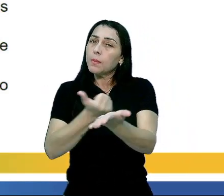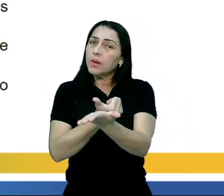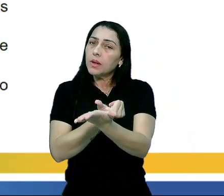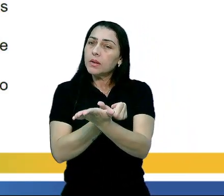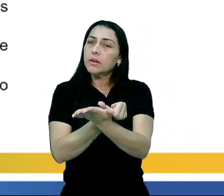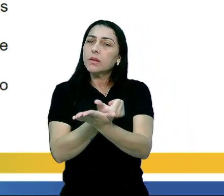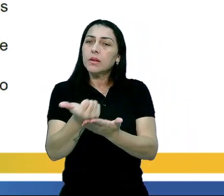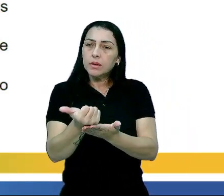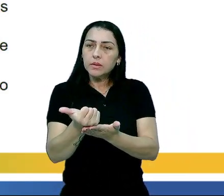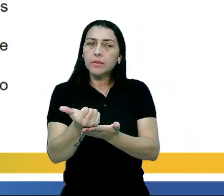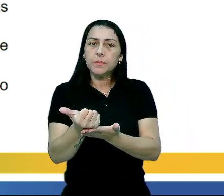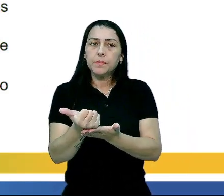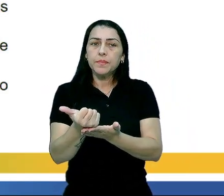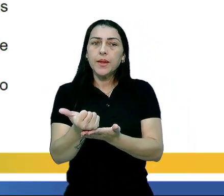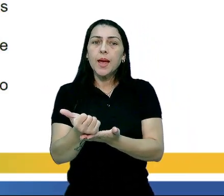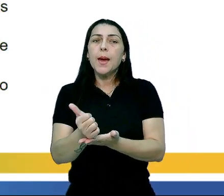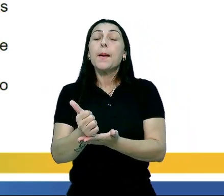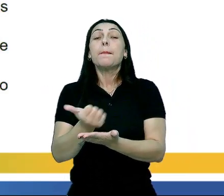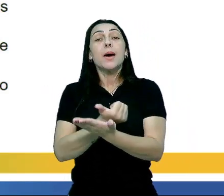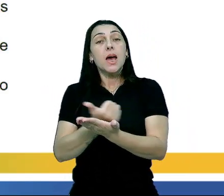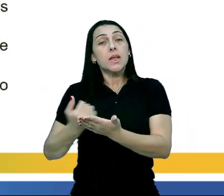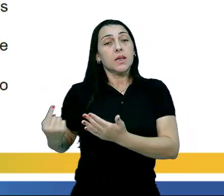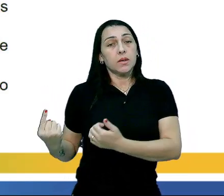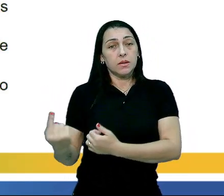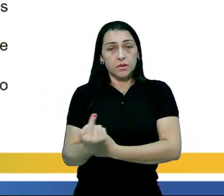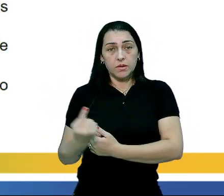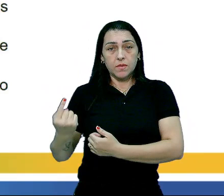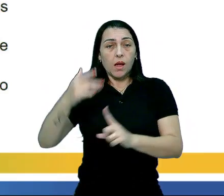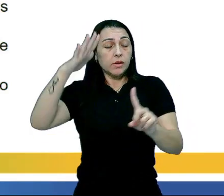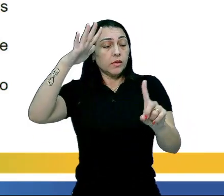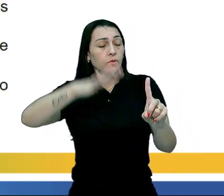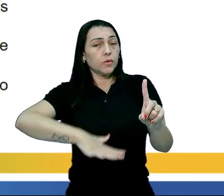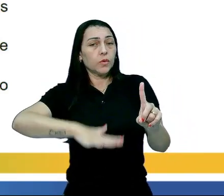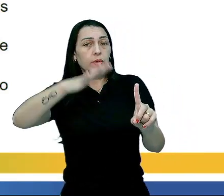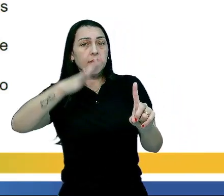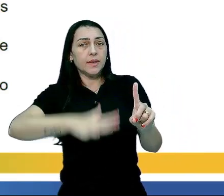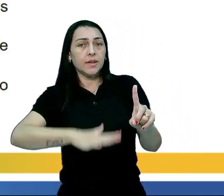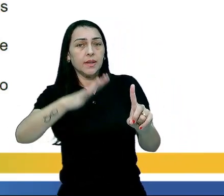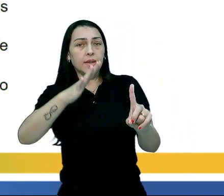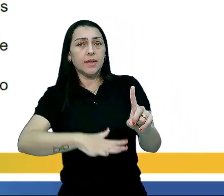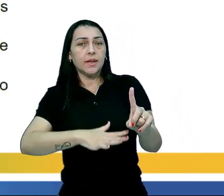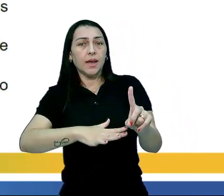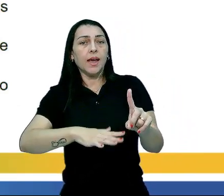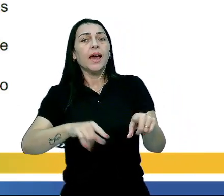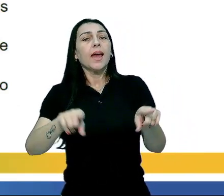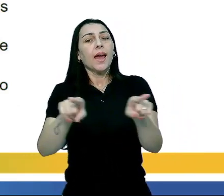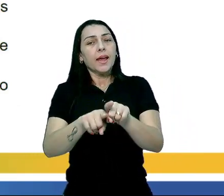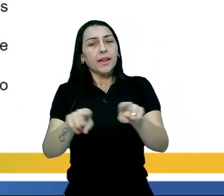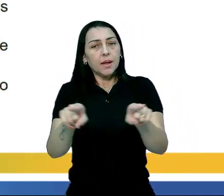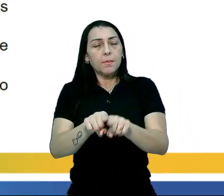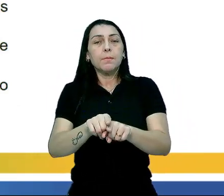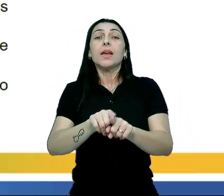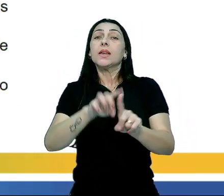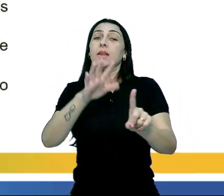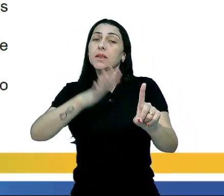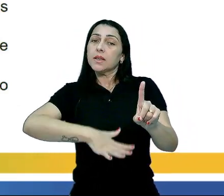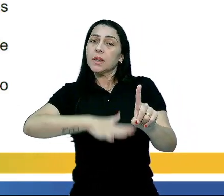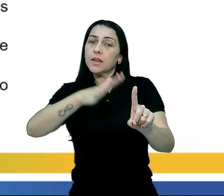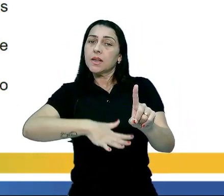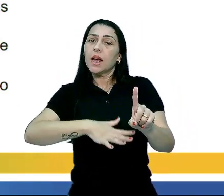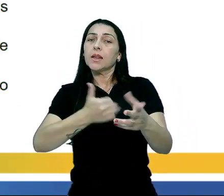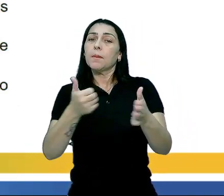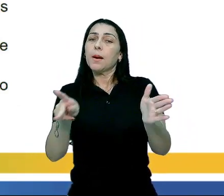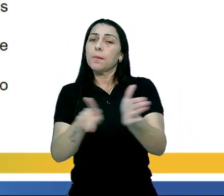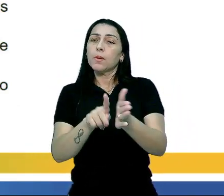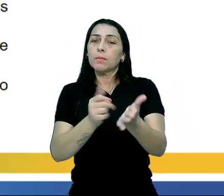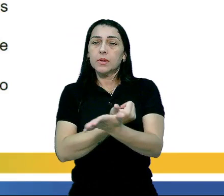formam e de suas ações. Para ele, as ações individuais influenciam